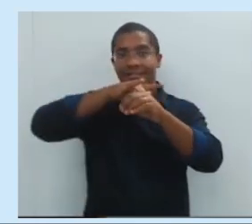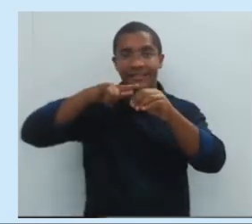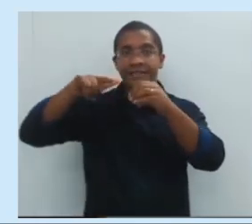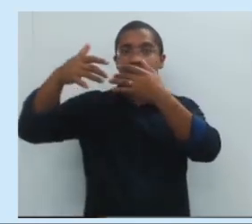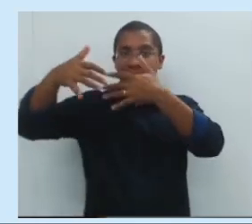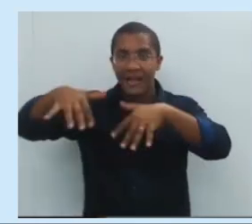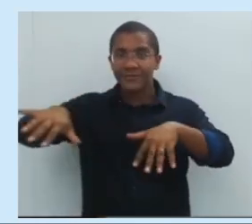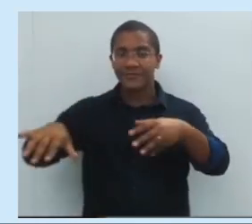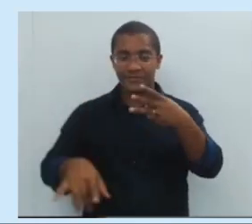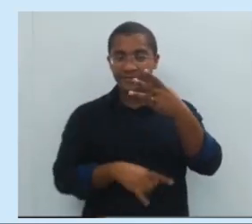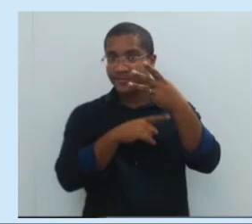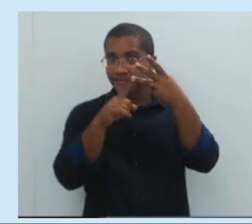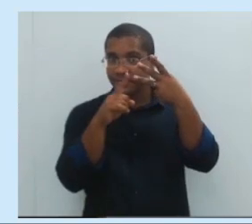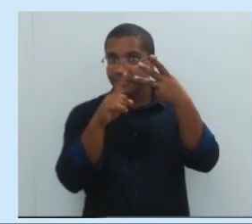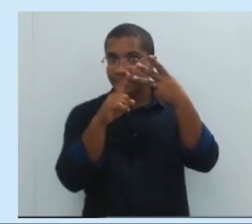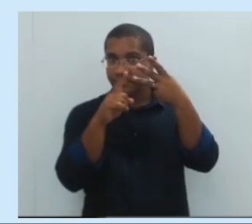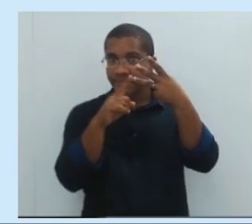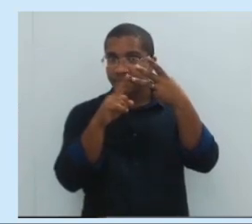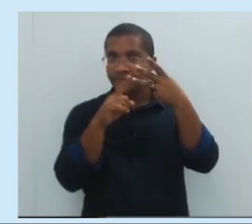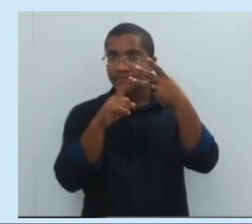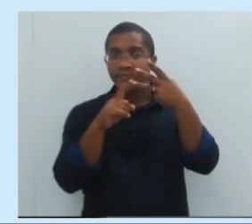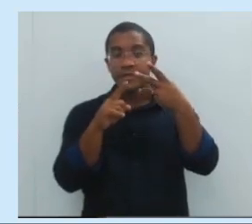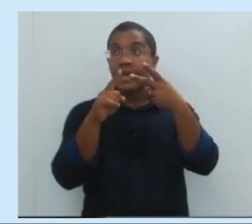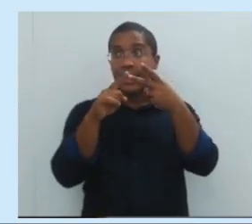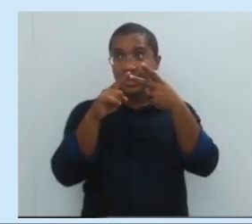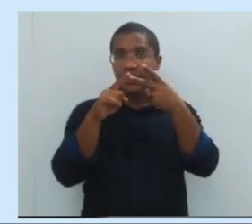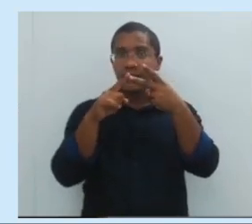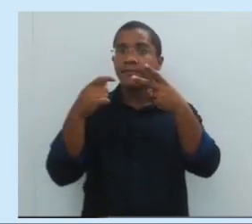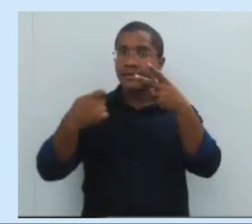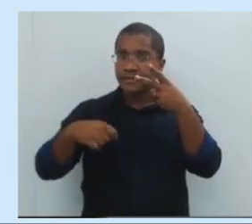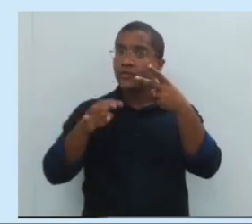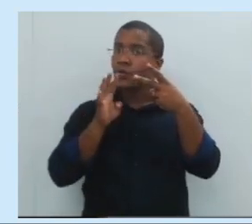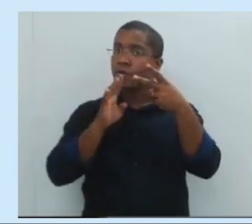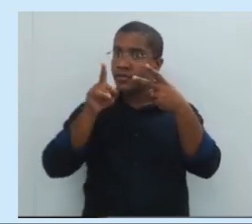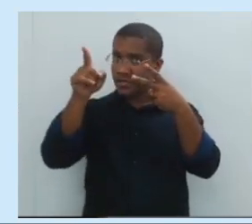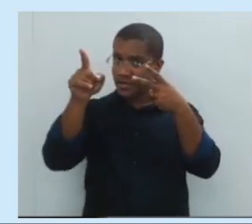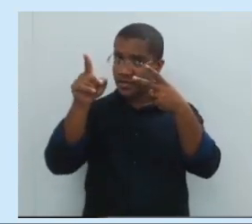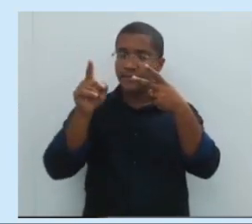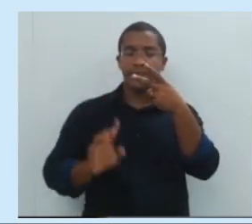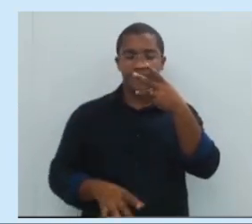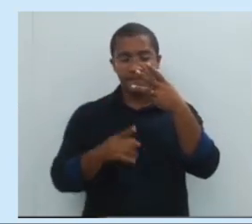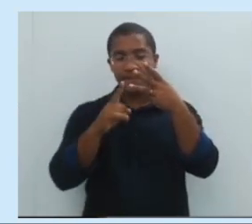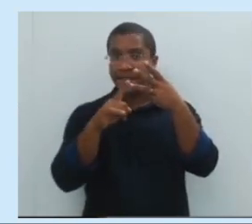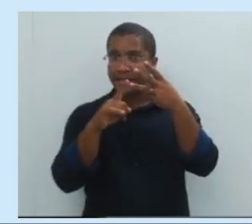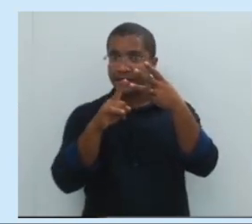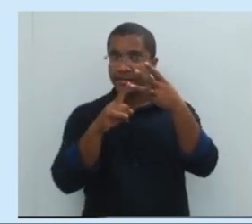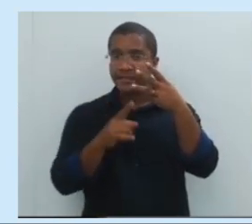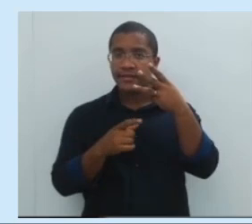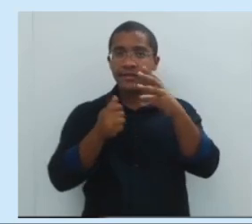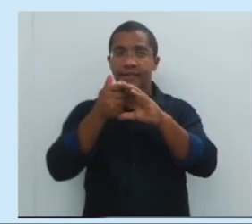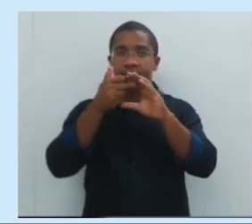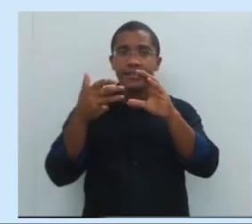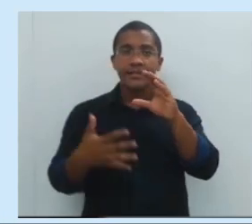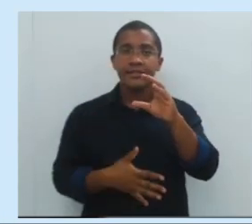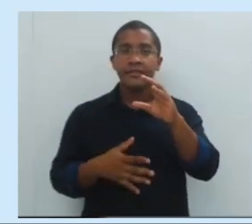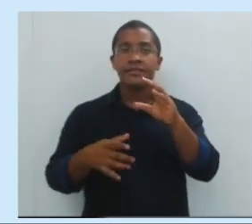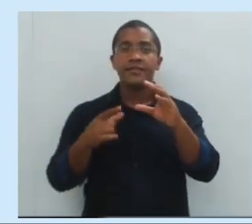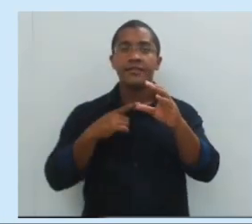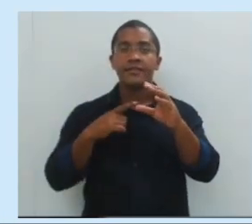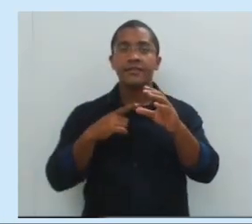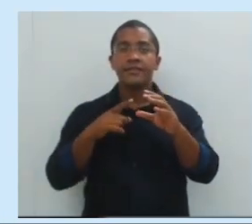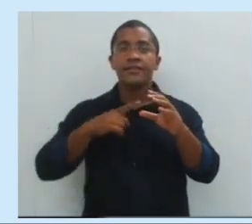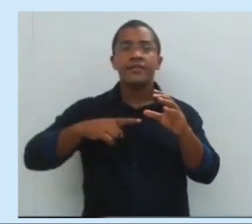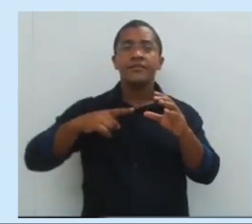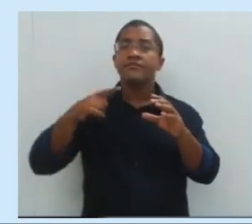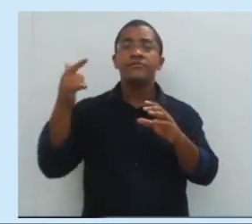planetinha Terra. Então, se é único, vamos ter que conhecer bem. E terceira característica,